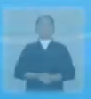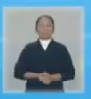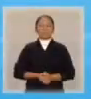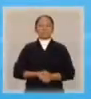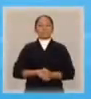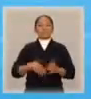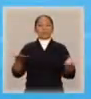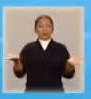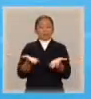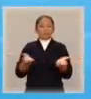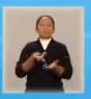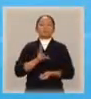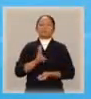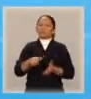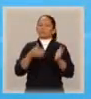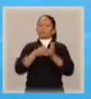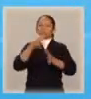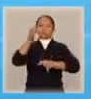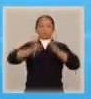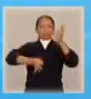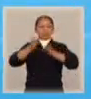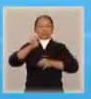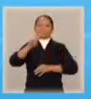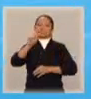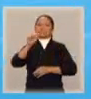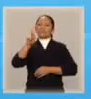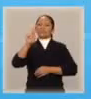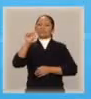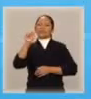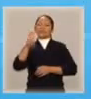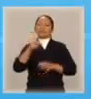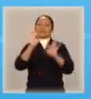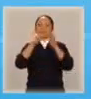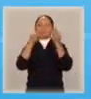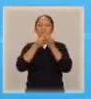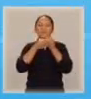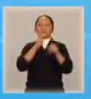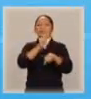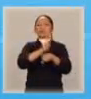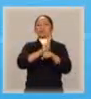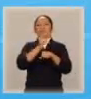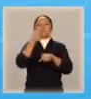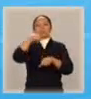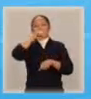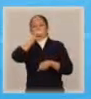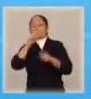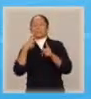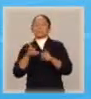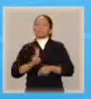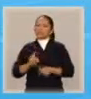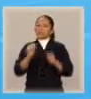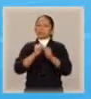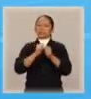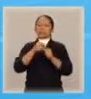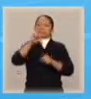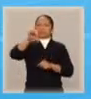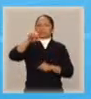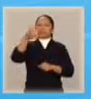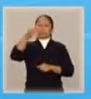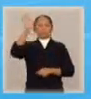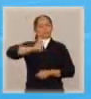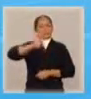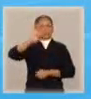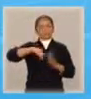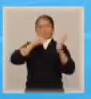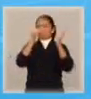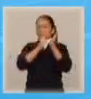Ainda hoje as varas de família concedem às mulheres a guarda única dos filhos em aproximadamente 91%